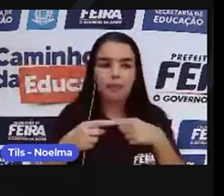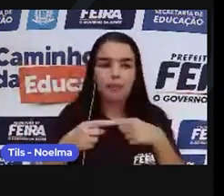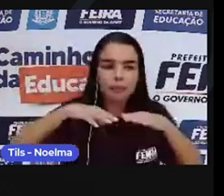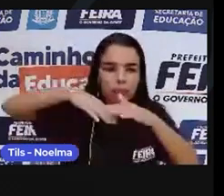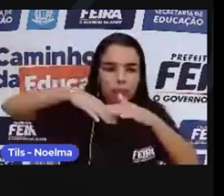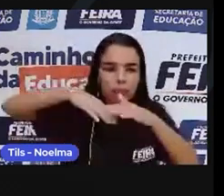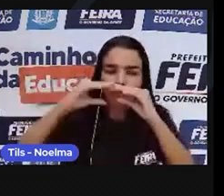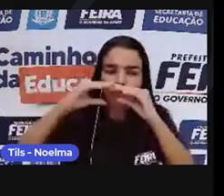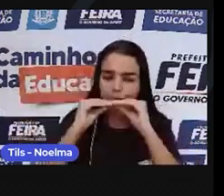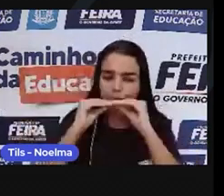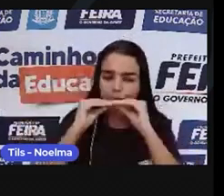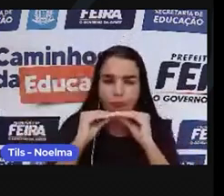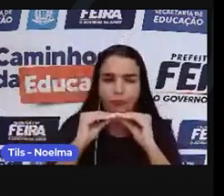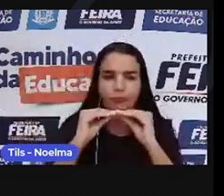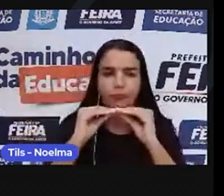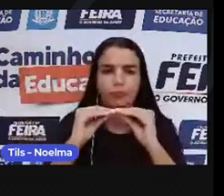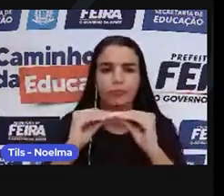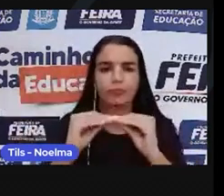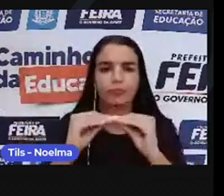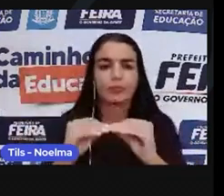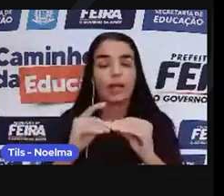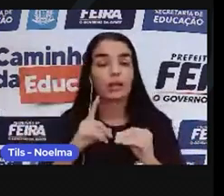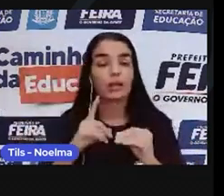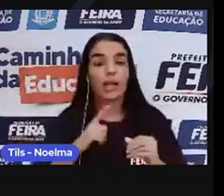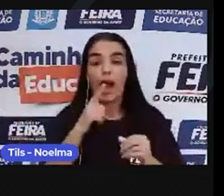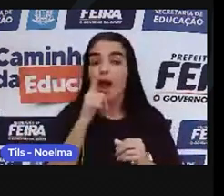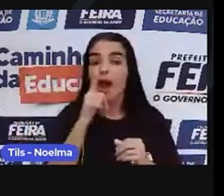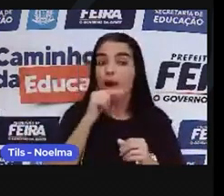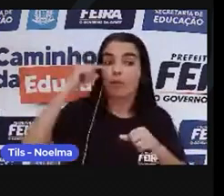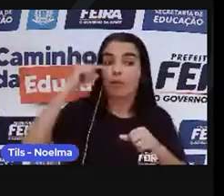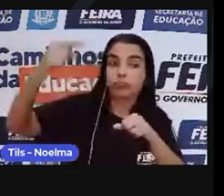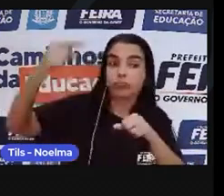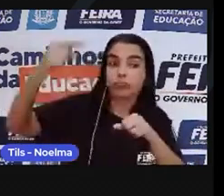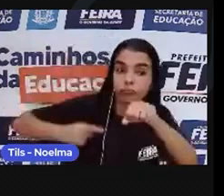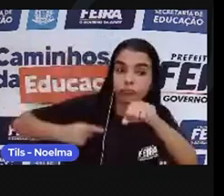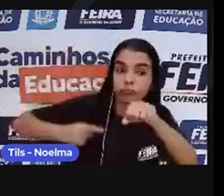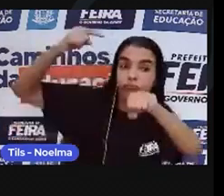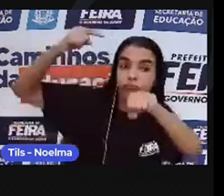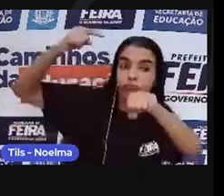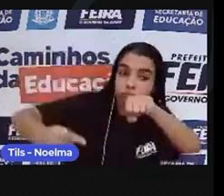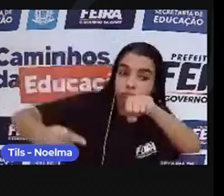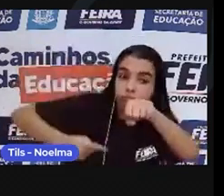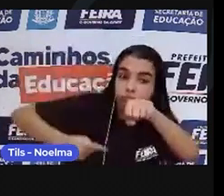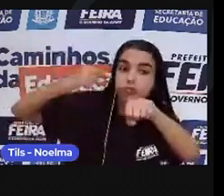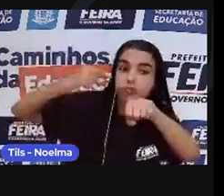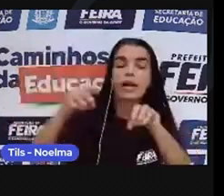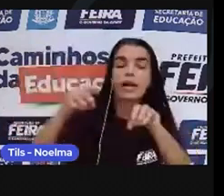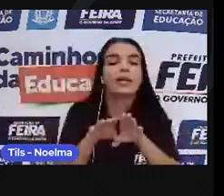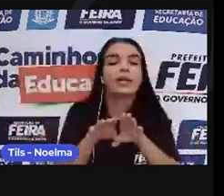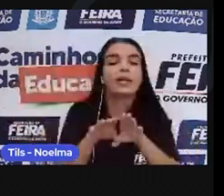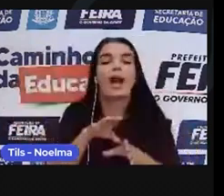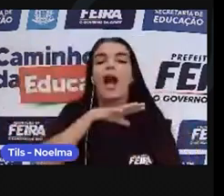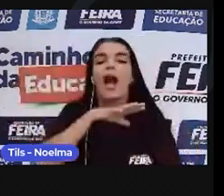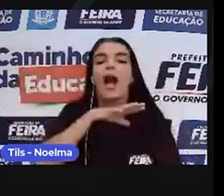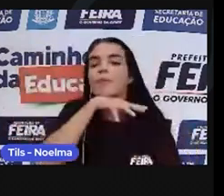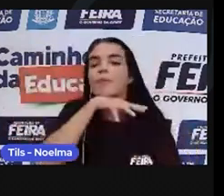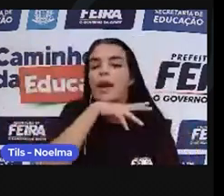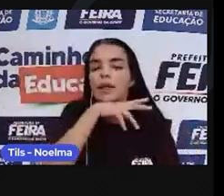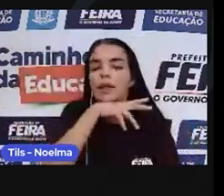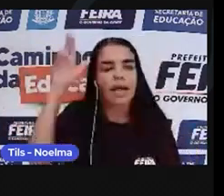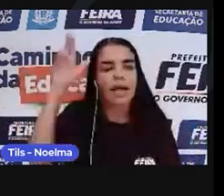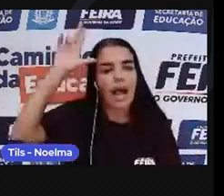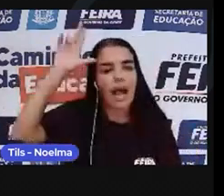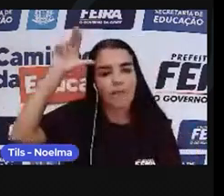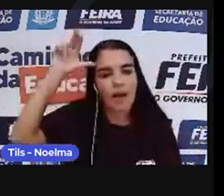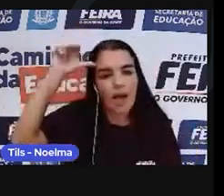realizada por engenhos movidos pela água, os denominados moinhos d'água, por animais, como cavalos, burros ou